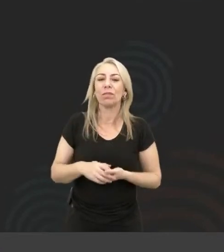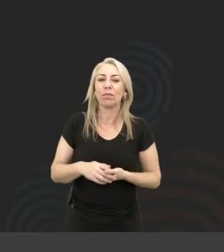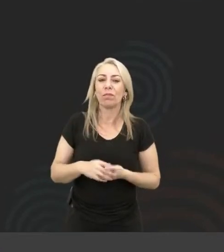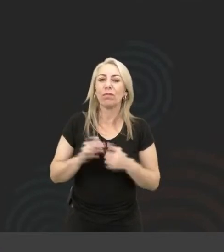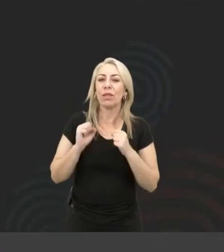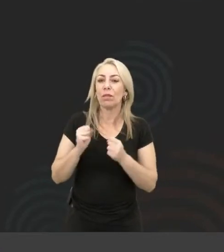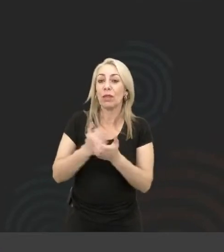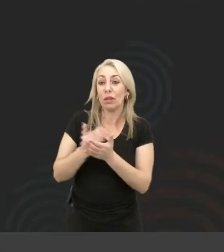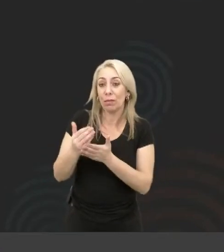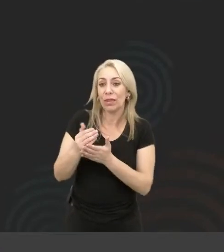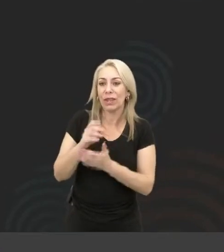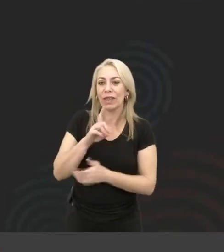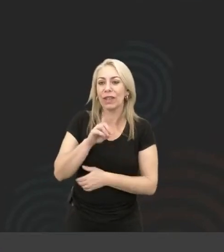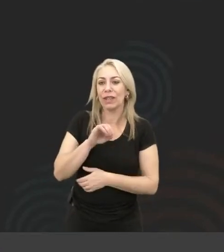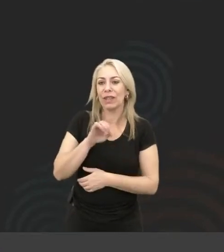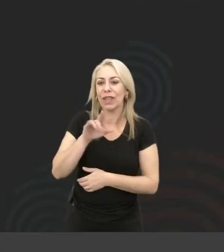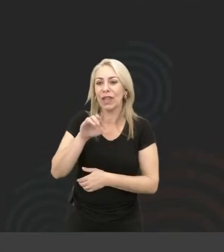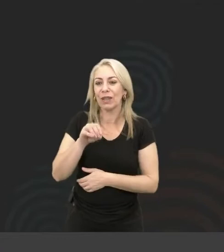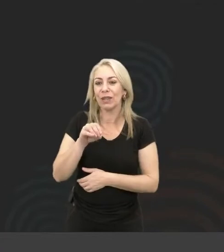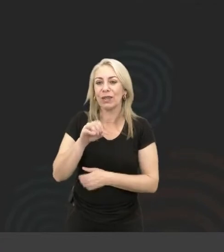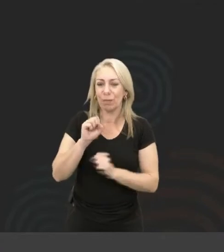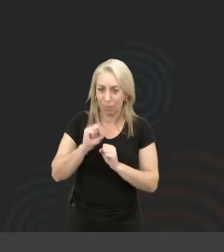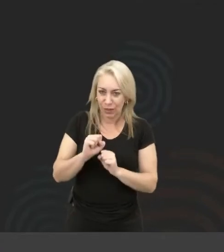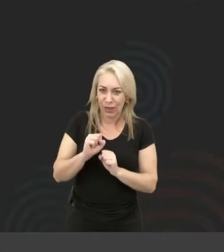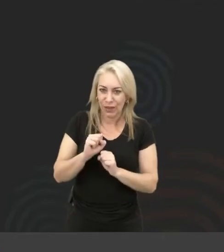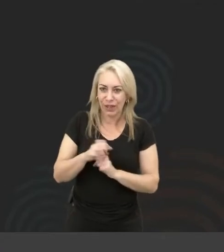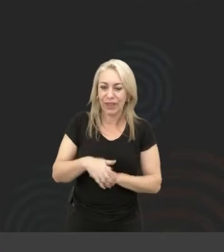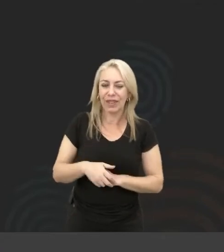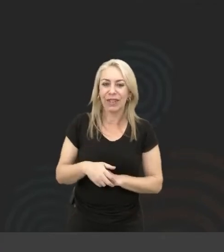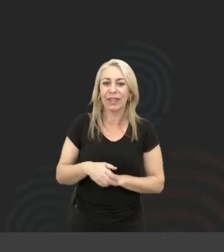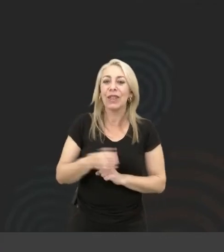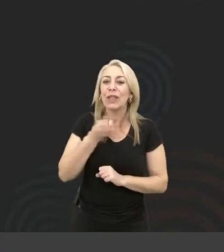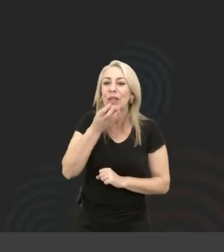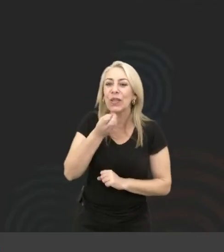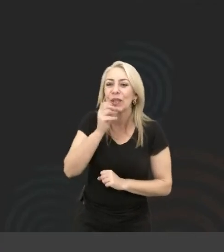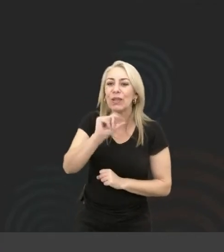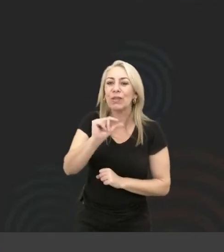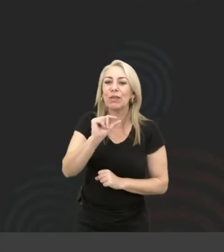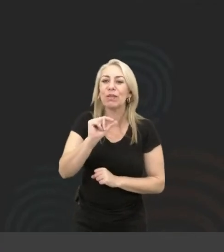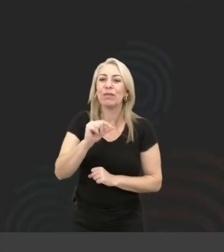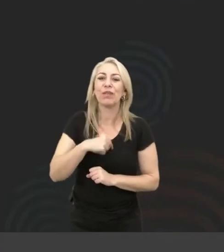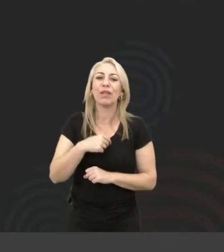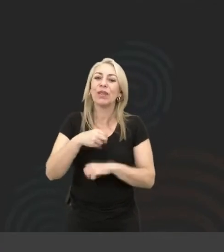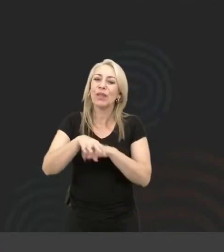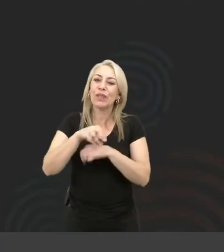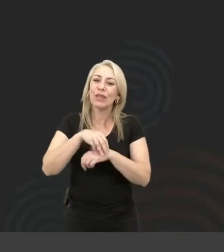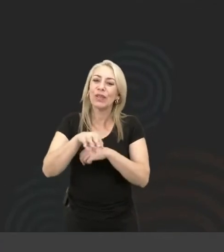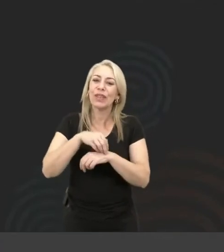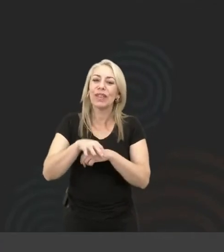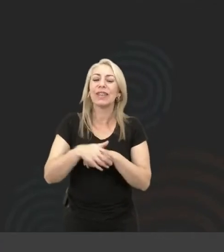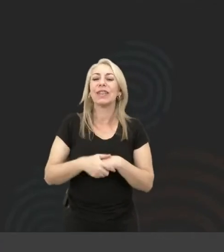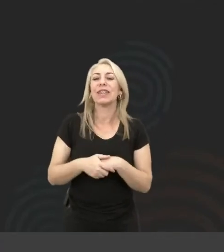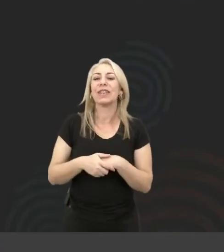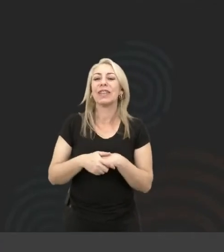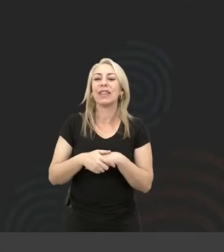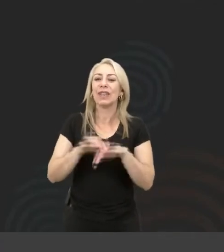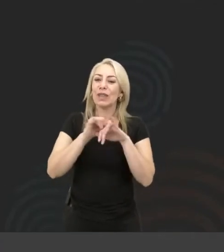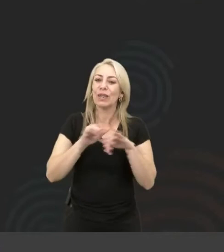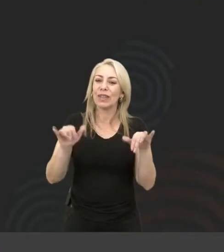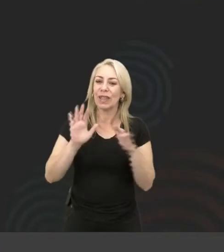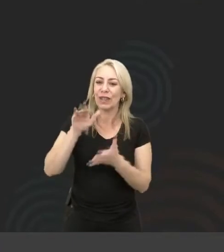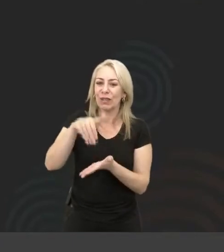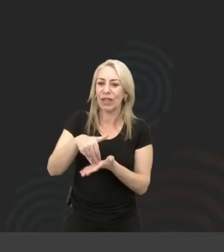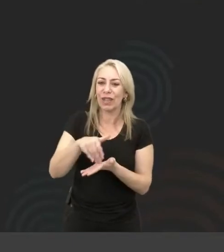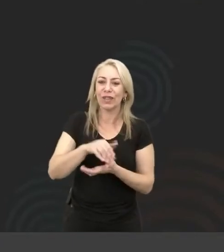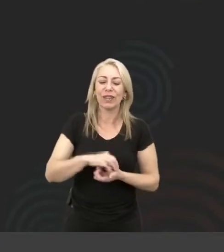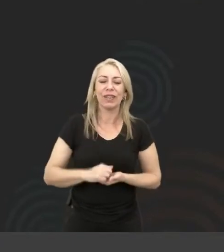posso começar com o Diego agora? você acha, Diego? Conta um pouquinho dessas suas dicas e a sua mensagem final para o